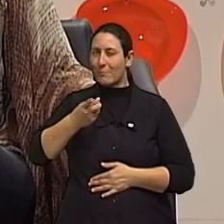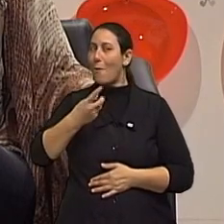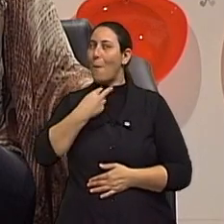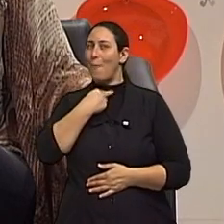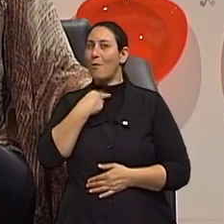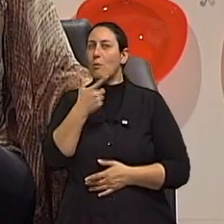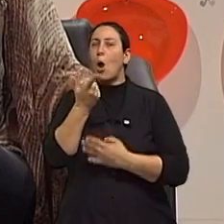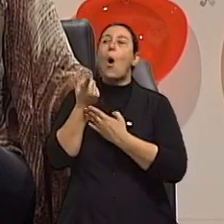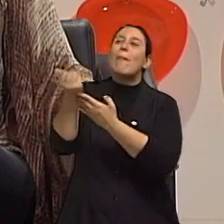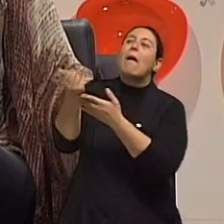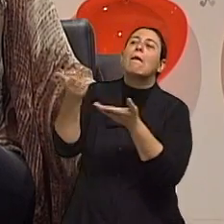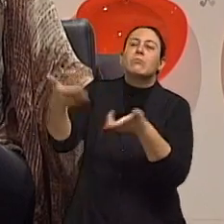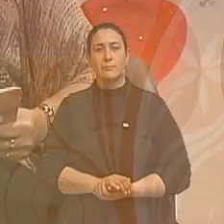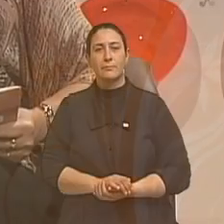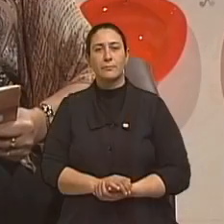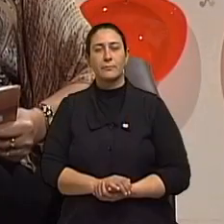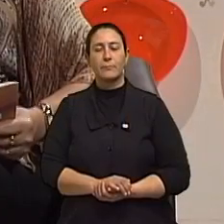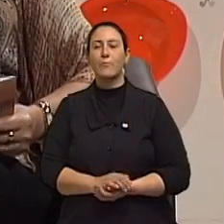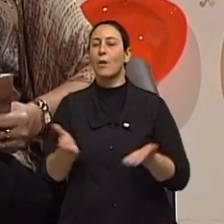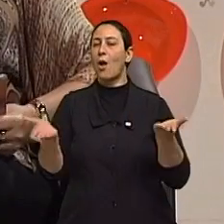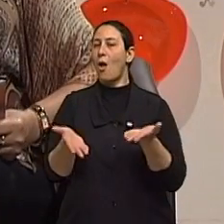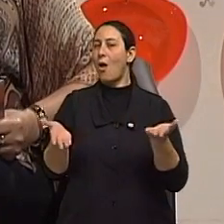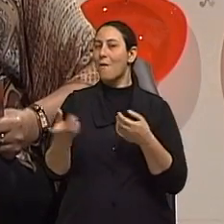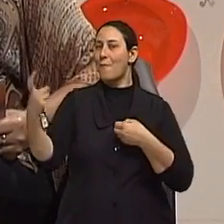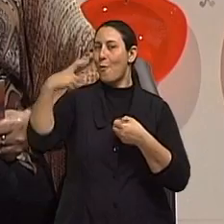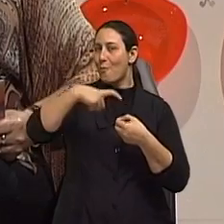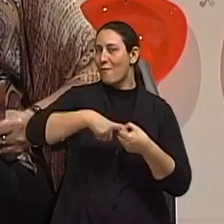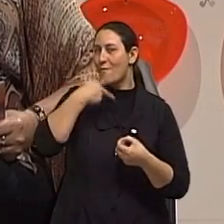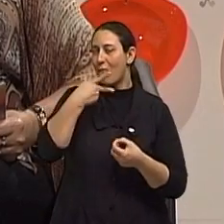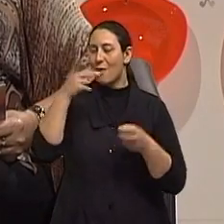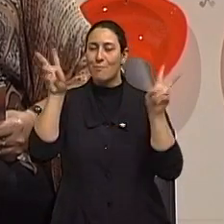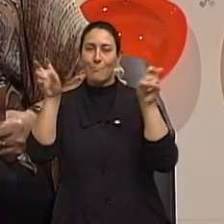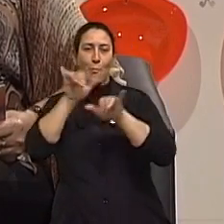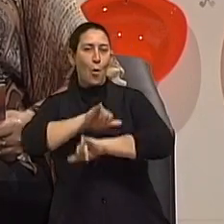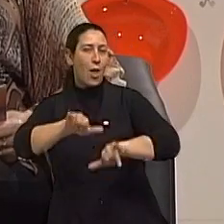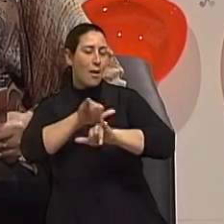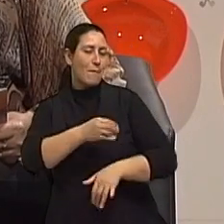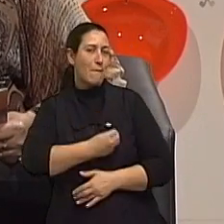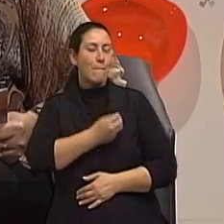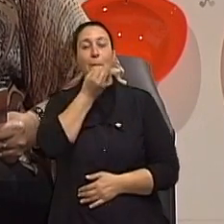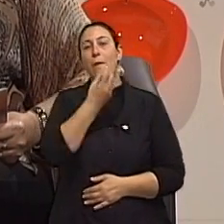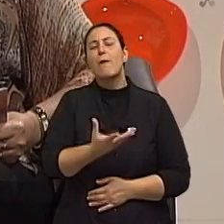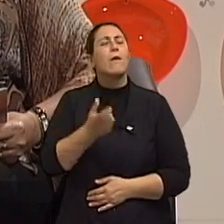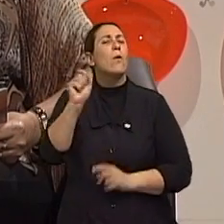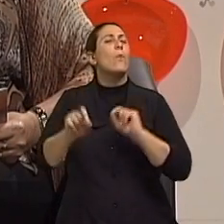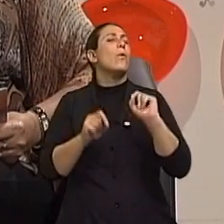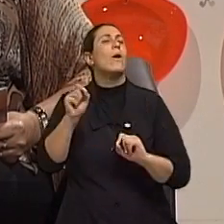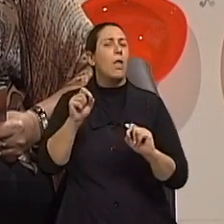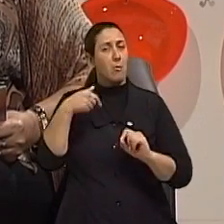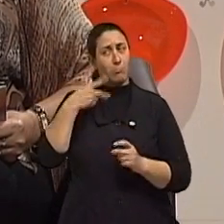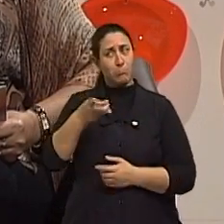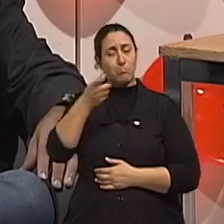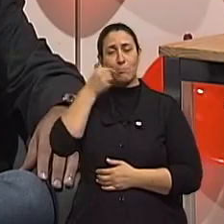gente não compra ali na esquina. Nós já voltamos. Estamos voltando então ao nosso Viva Bem de hoje. Eu continuo conversando com o